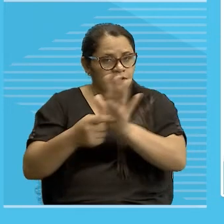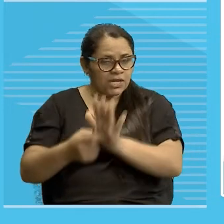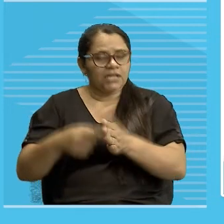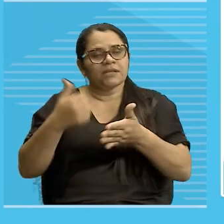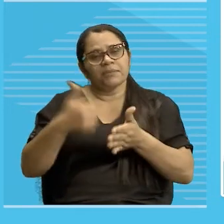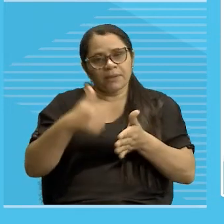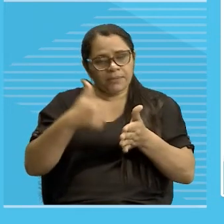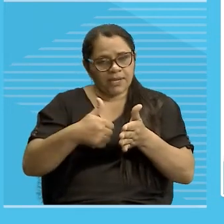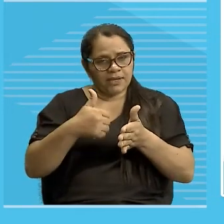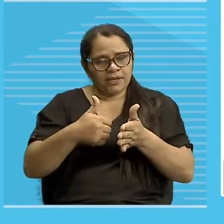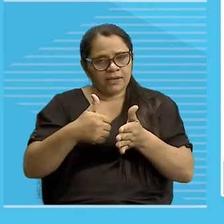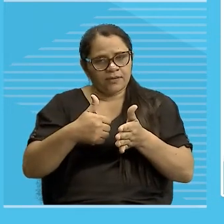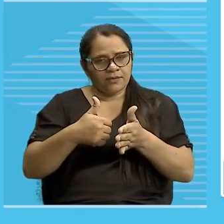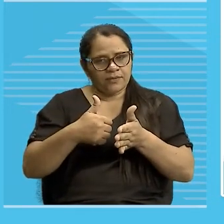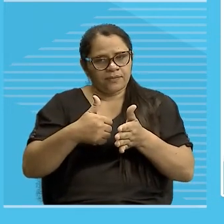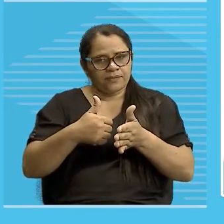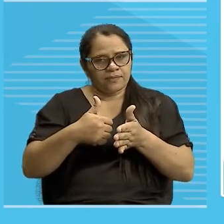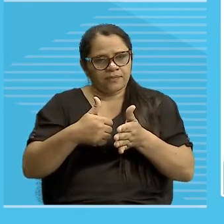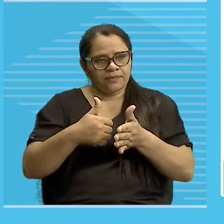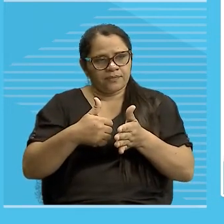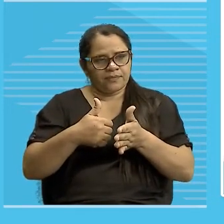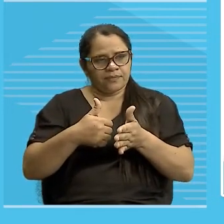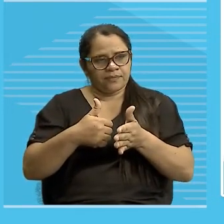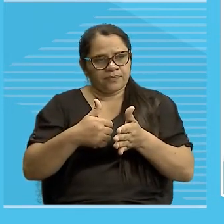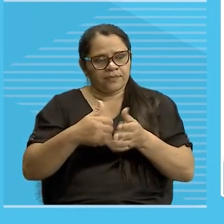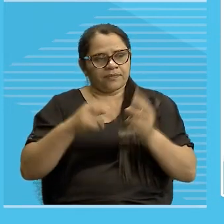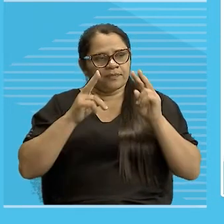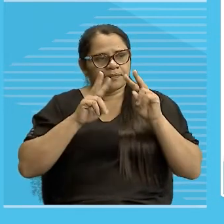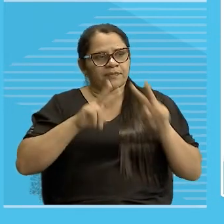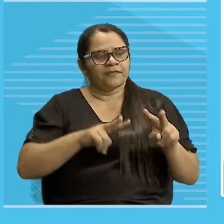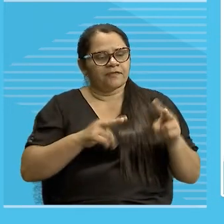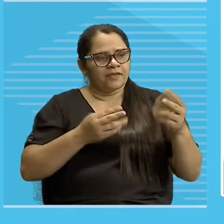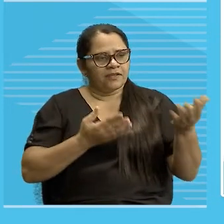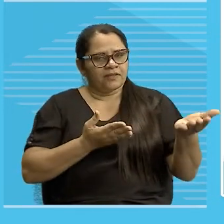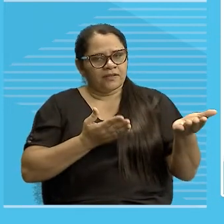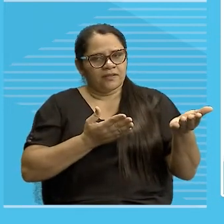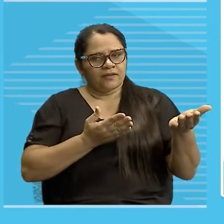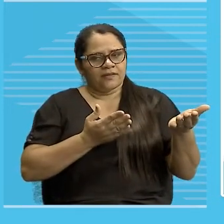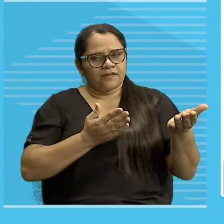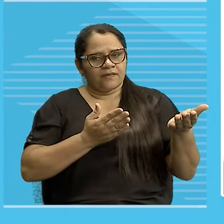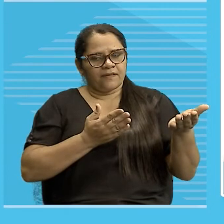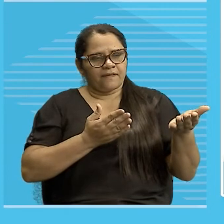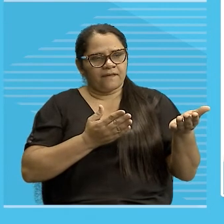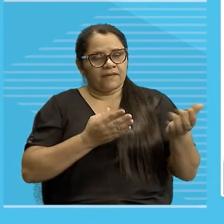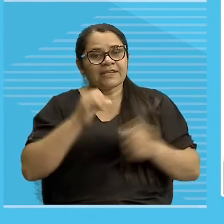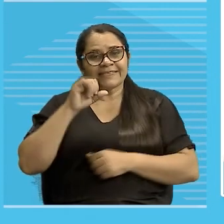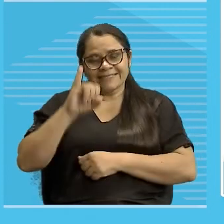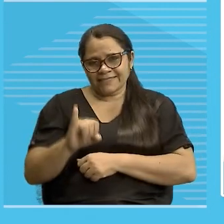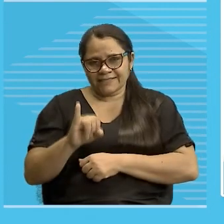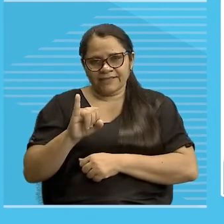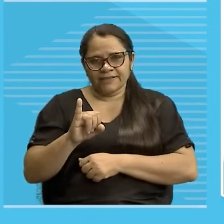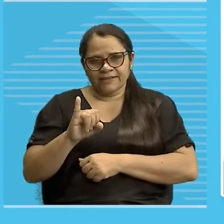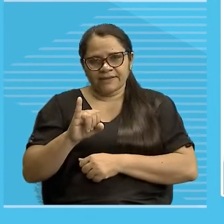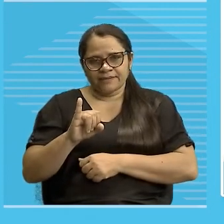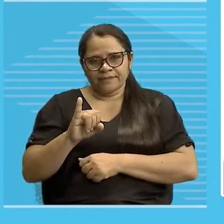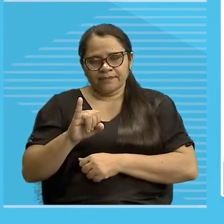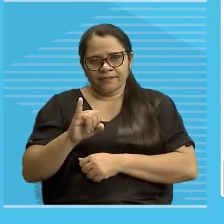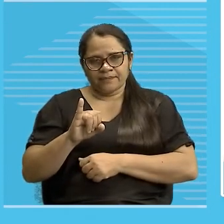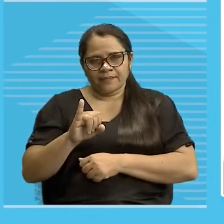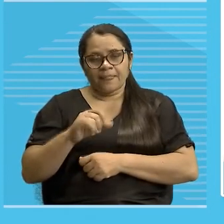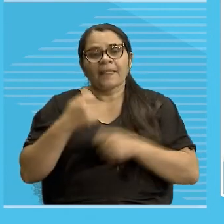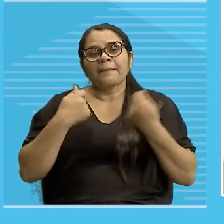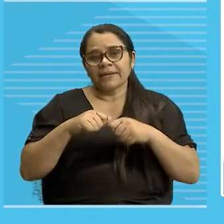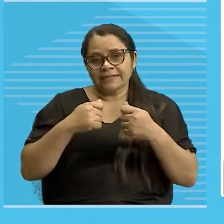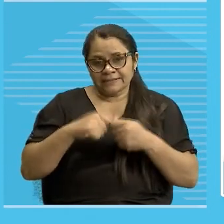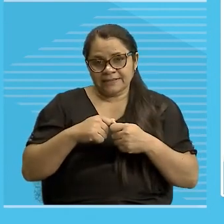vocês me fizeram a pergunta, mas eu estou adivinhando, estou sentindo, e se a gente tiver um terceiro elemento de